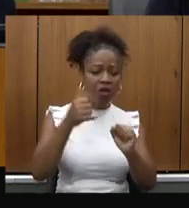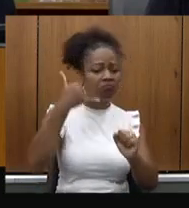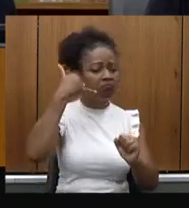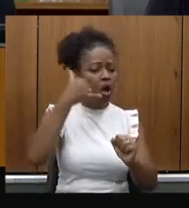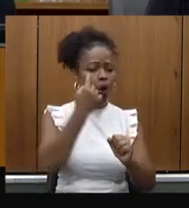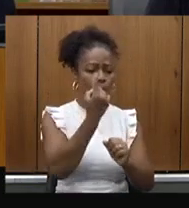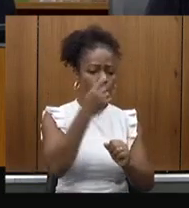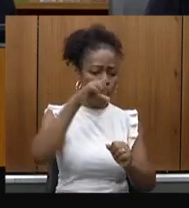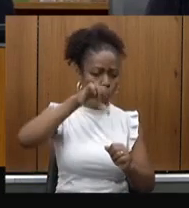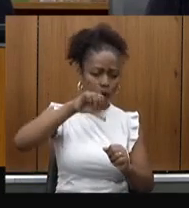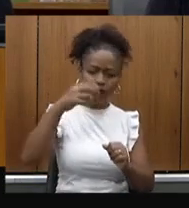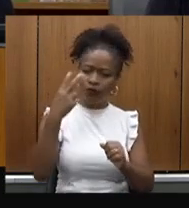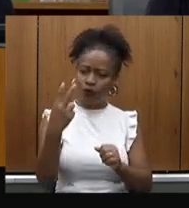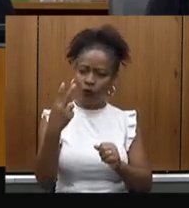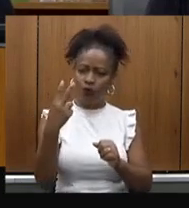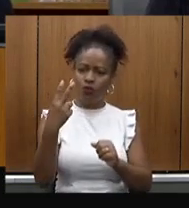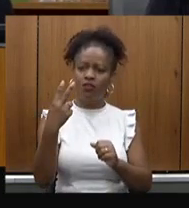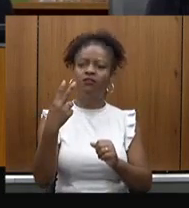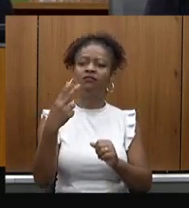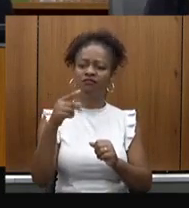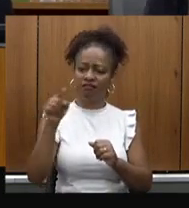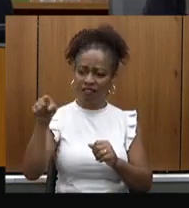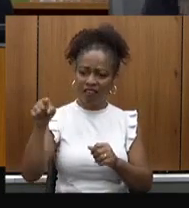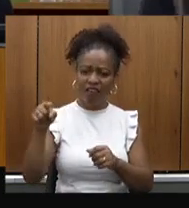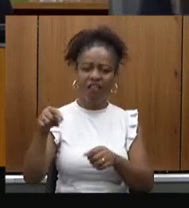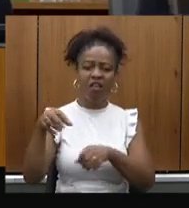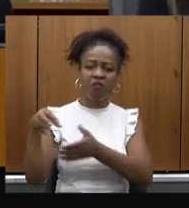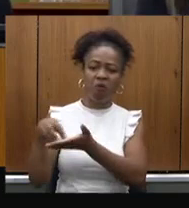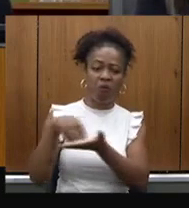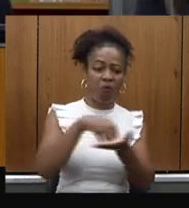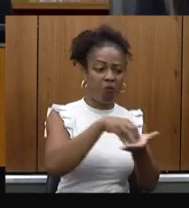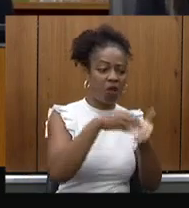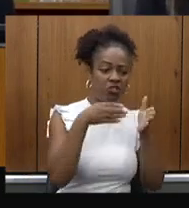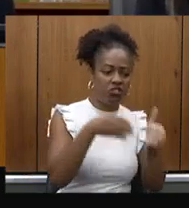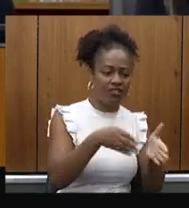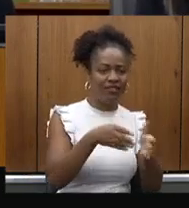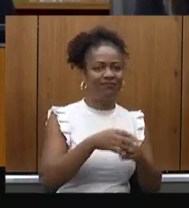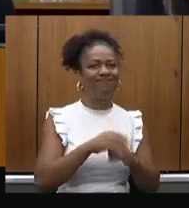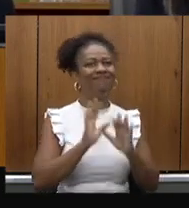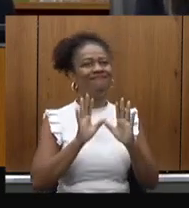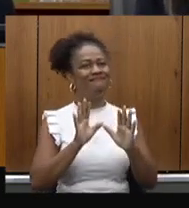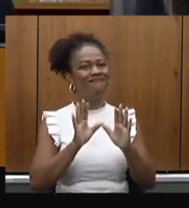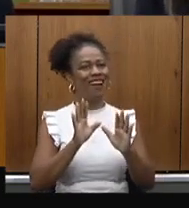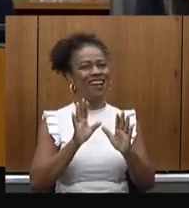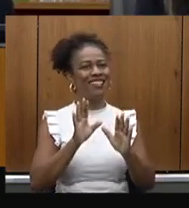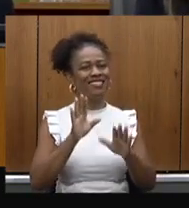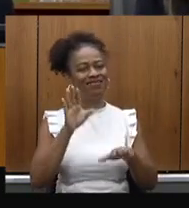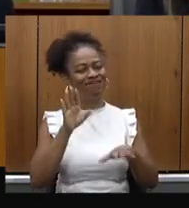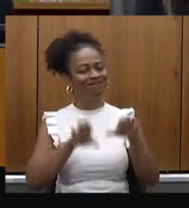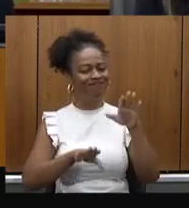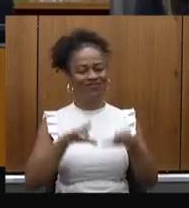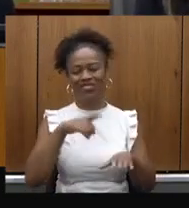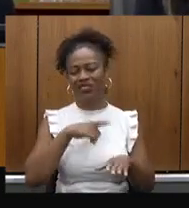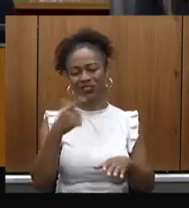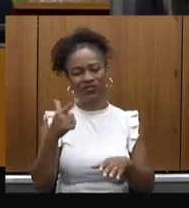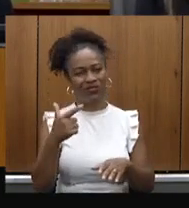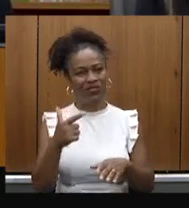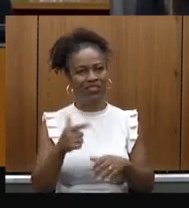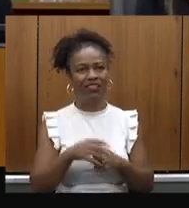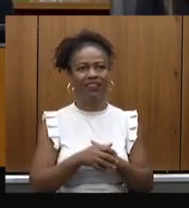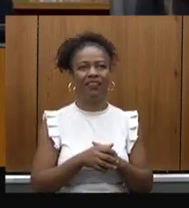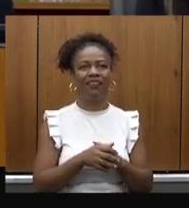chega, alguém atende do outro lado. Mas isso não é uma realidade no Estado. Deputada Celis, a região da Deputada Celis foi